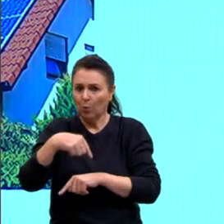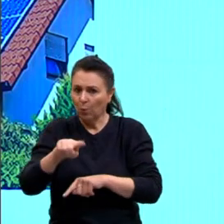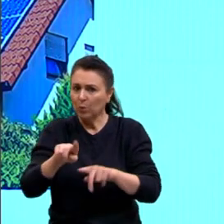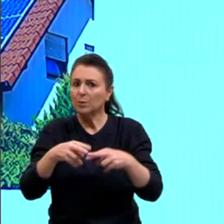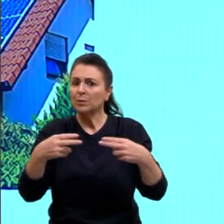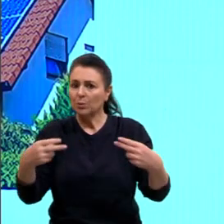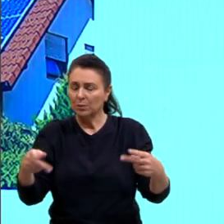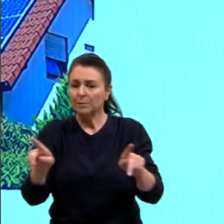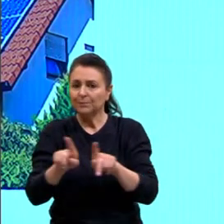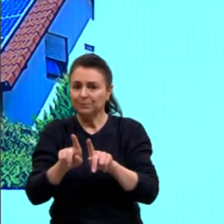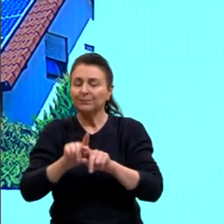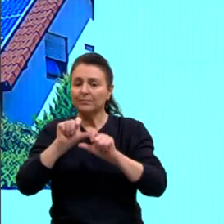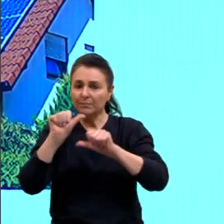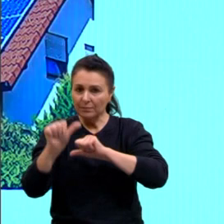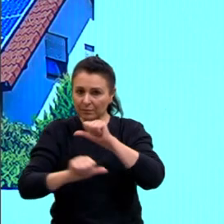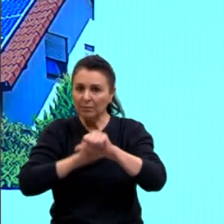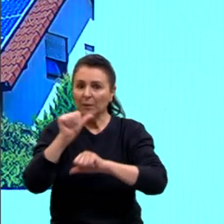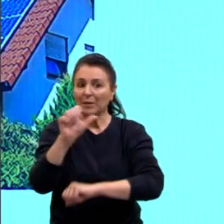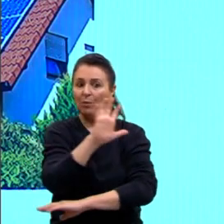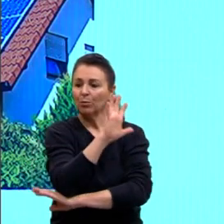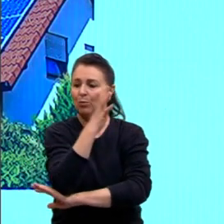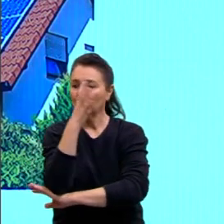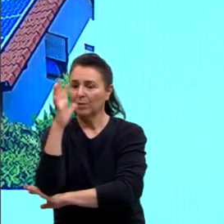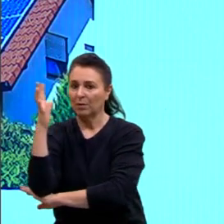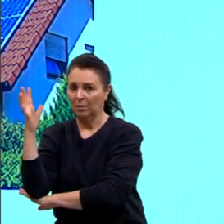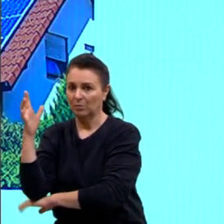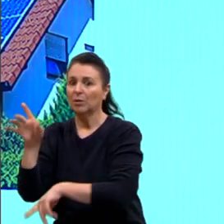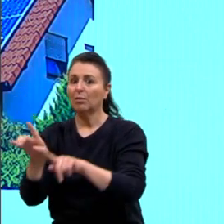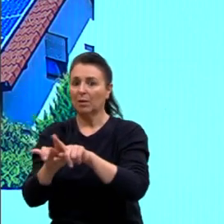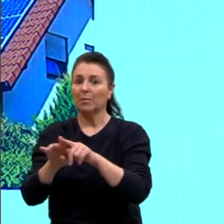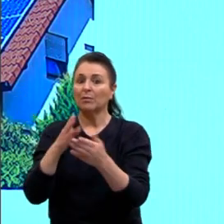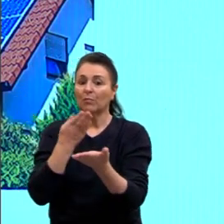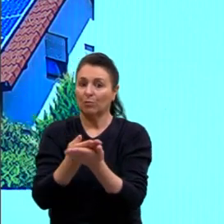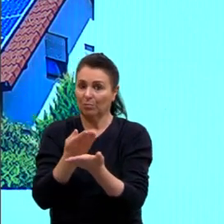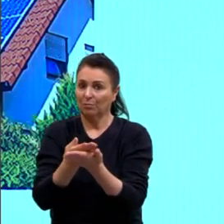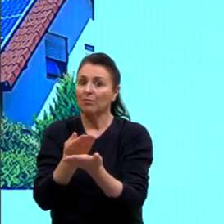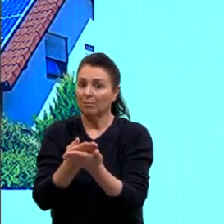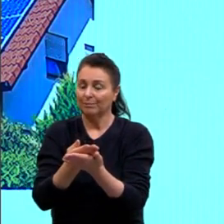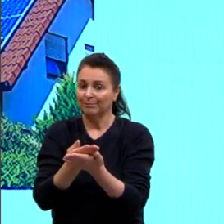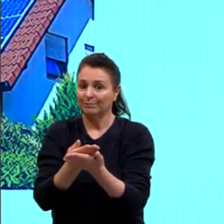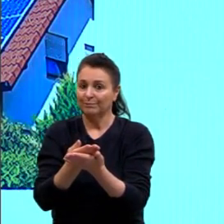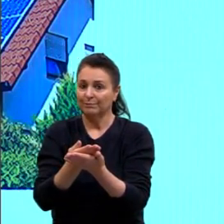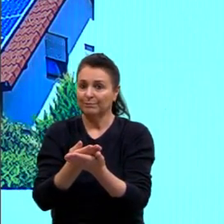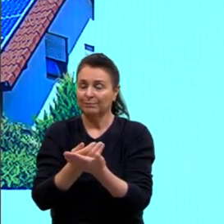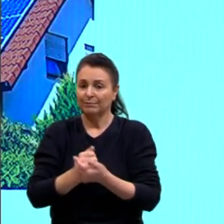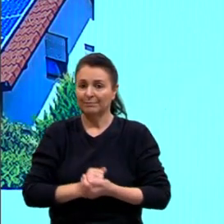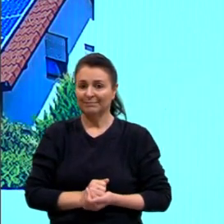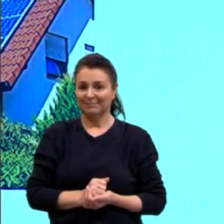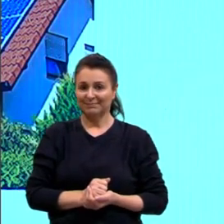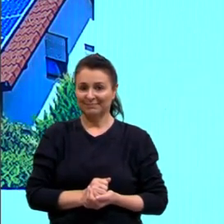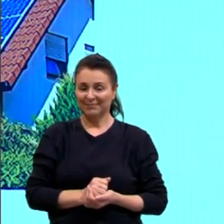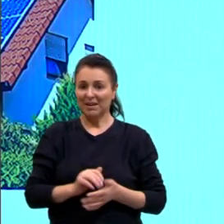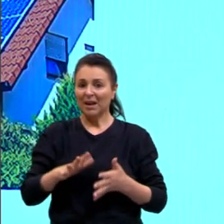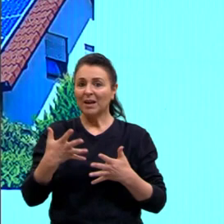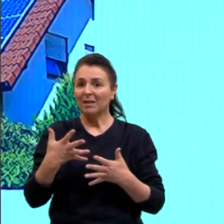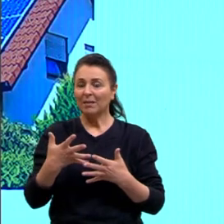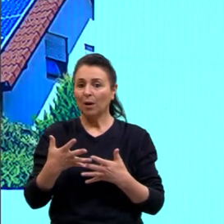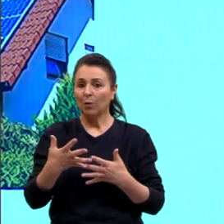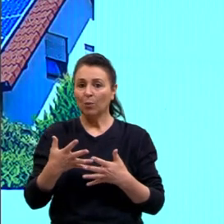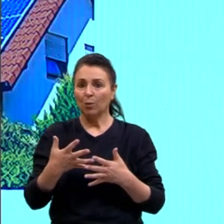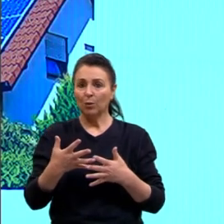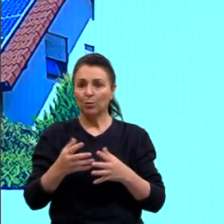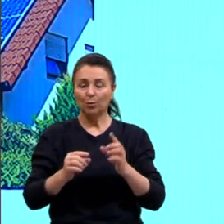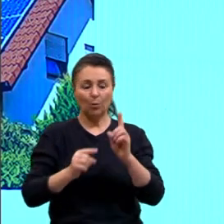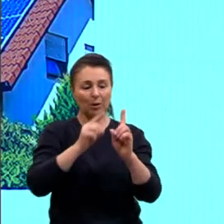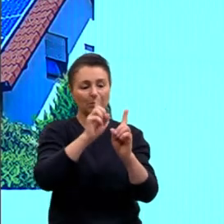pode mudar outras questões ambientais que a gente vai ver ao longo das aulas, tá. Então, fica aí eles dispostos, né,